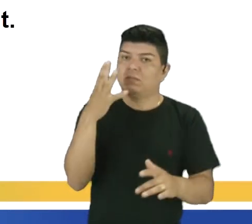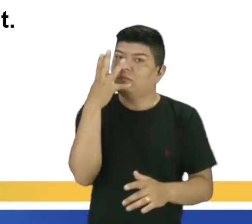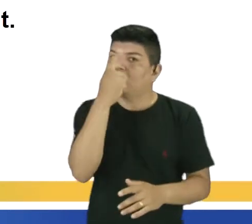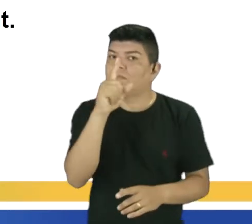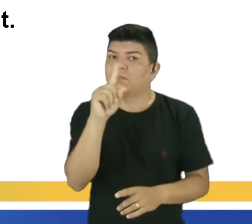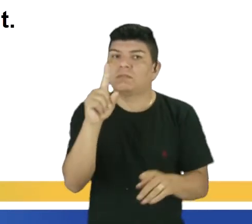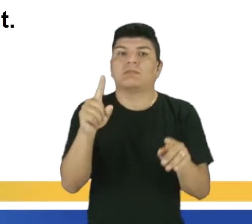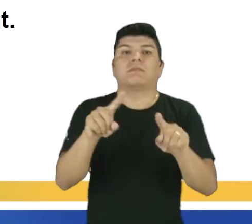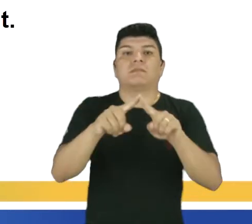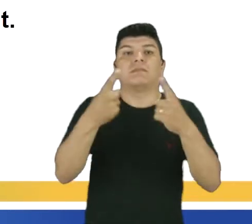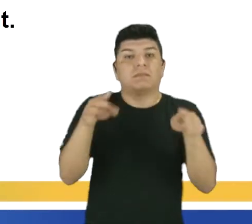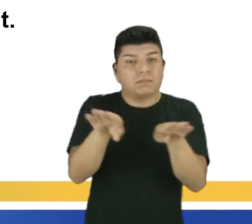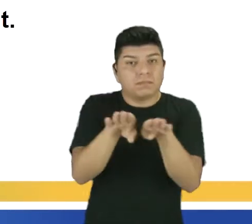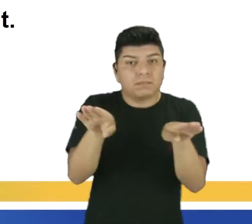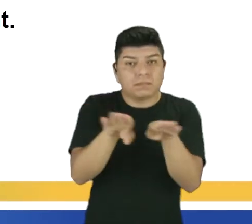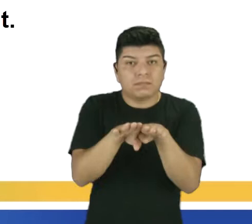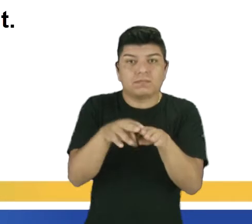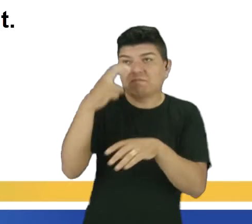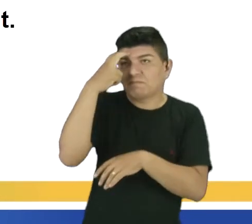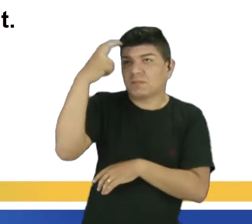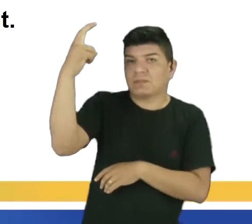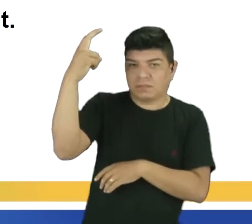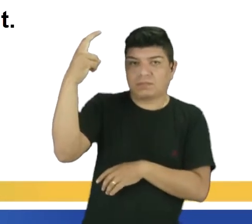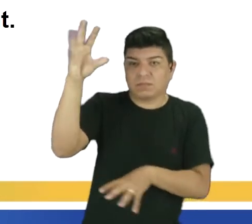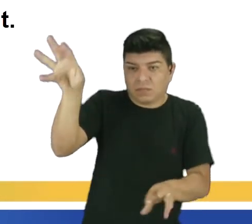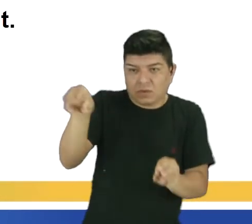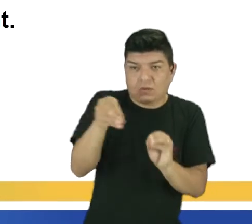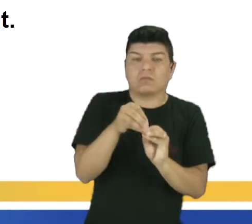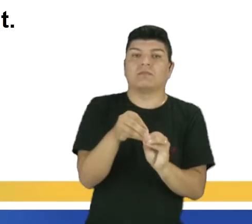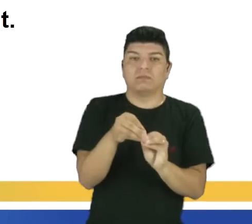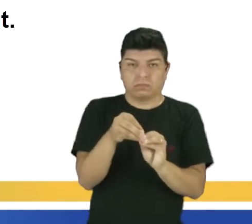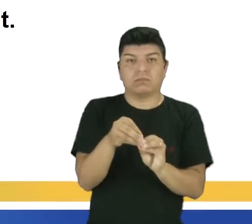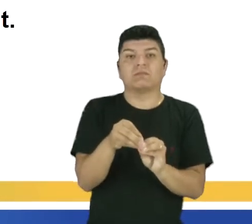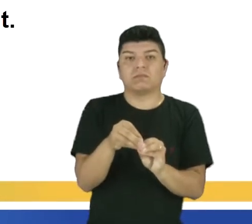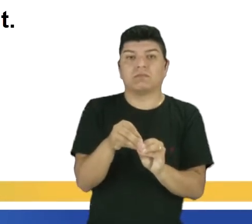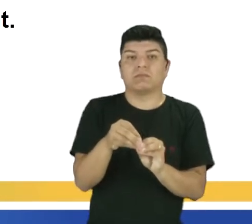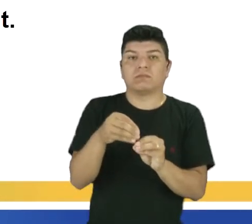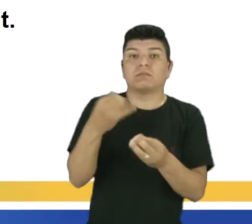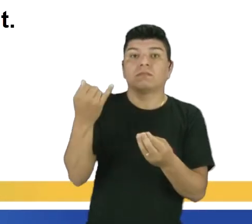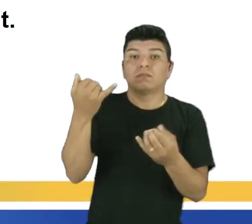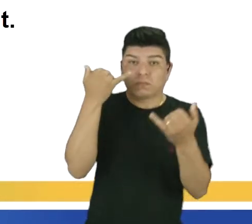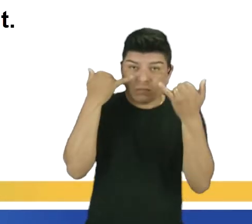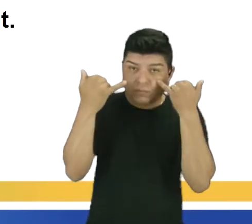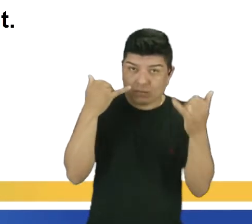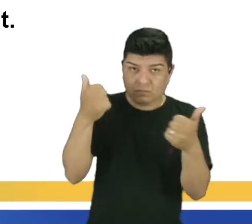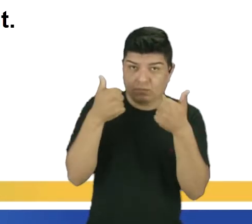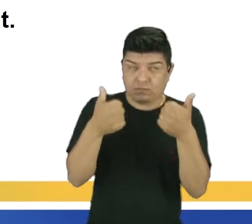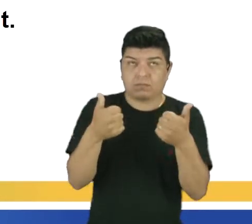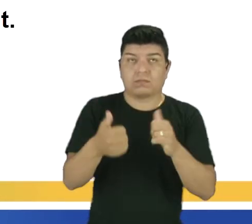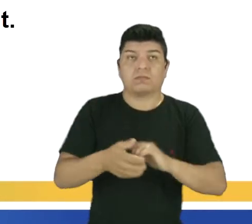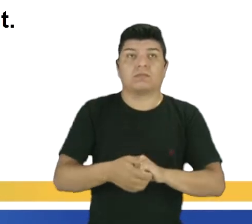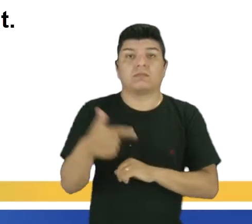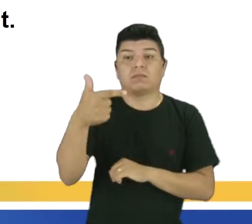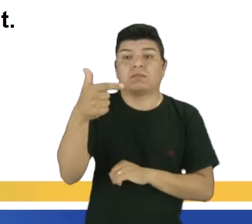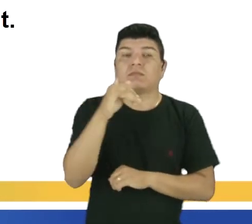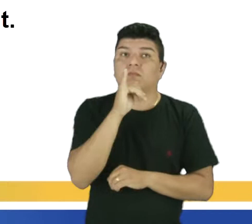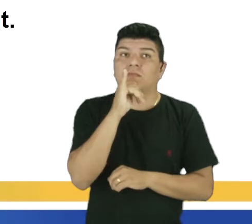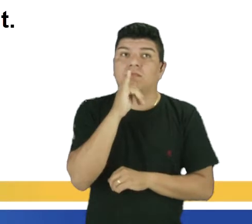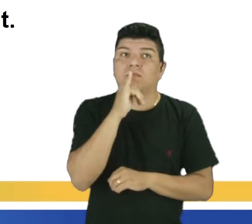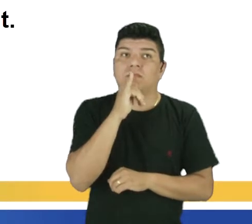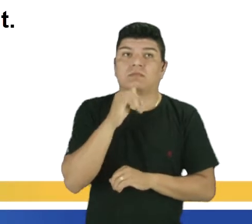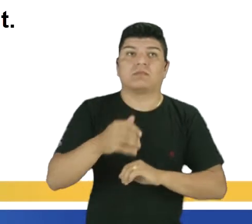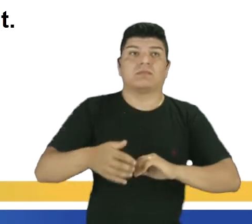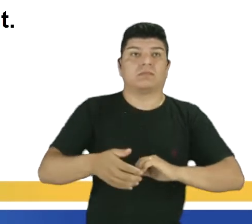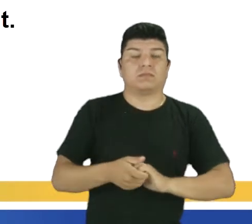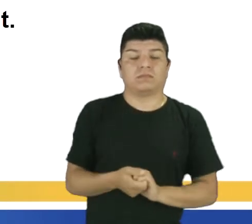mas também inteligente. Então, fez uma complementação, complementou, né, uma informação para essa frase. Segundo exemplo, que eu acho que alguns não vão